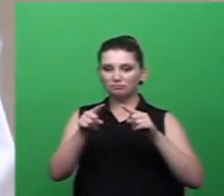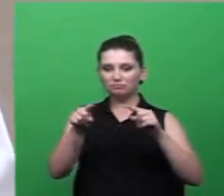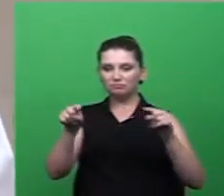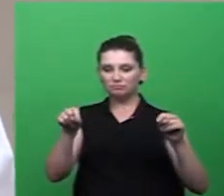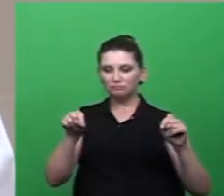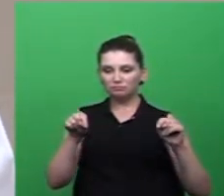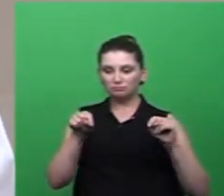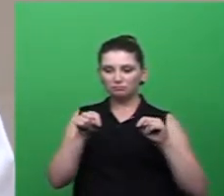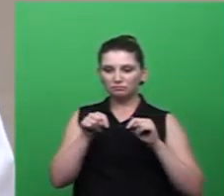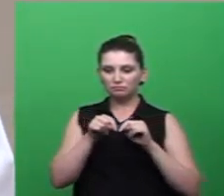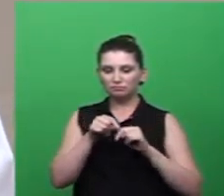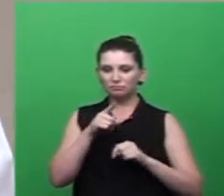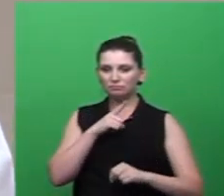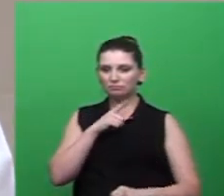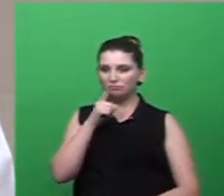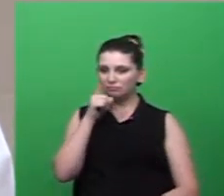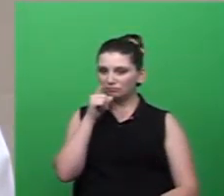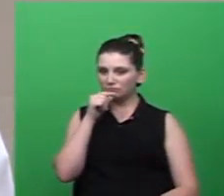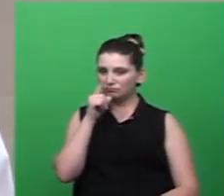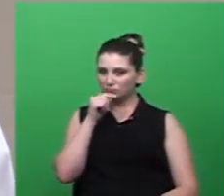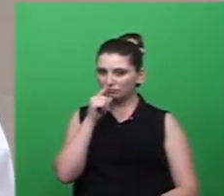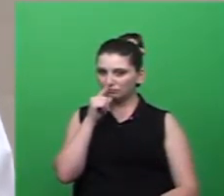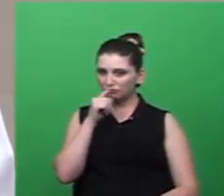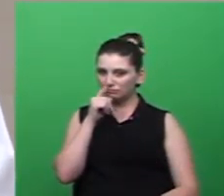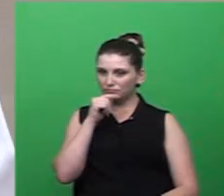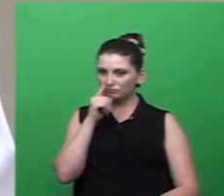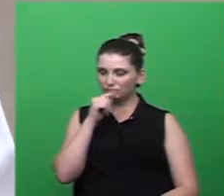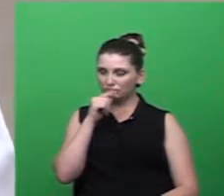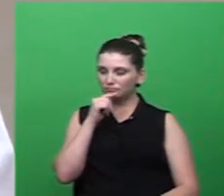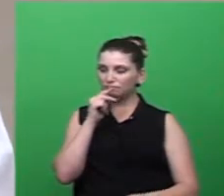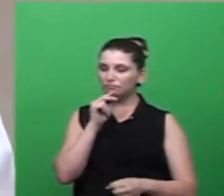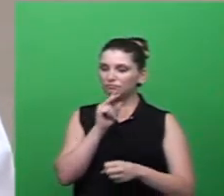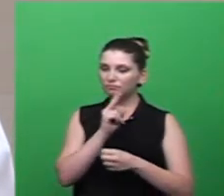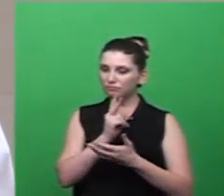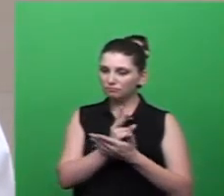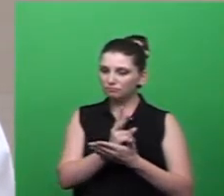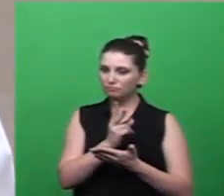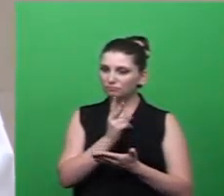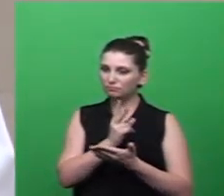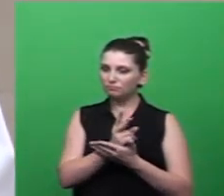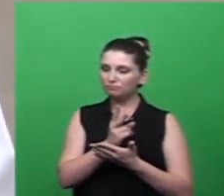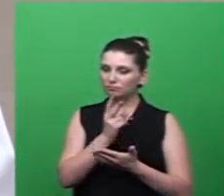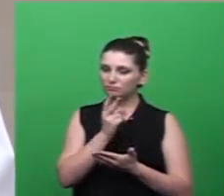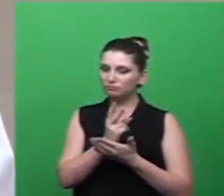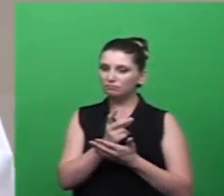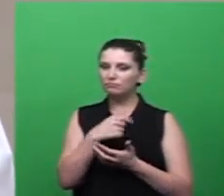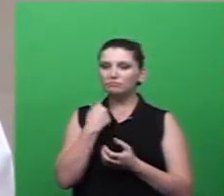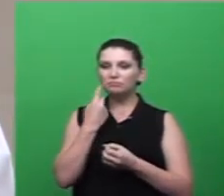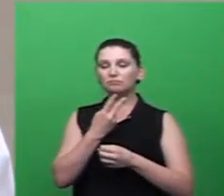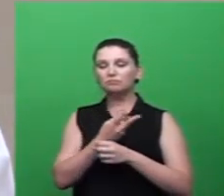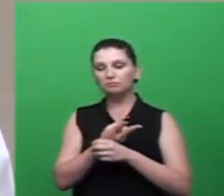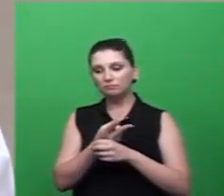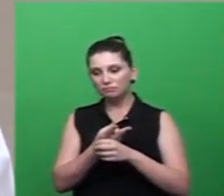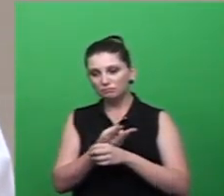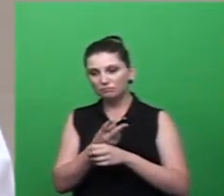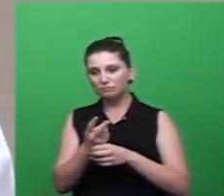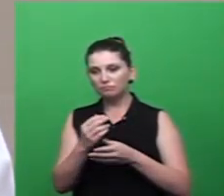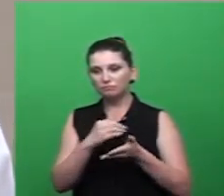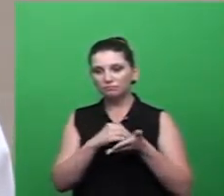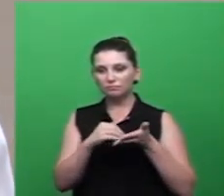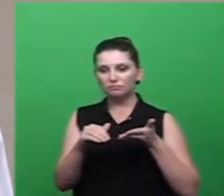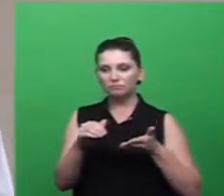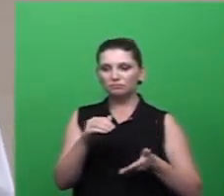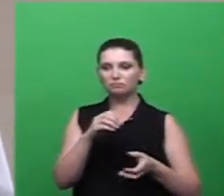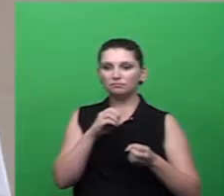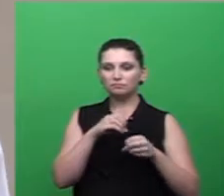tem água parada constantemente eu procurei o Beto Barata eu procurei a secretária de educação